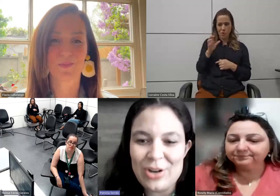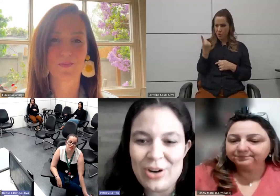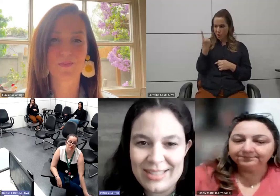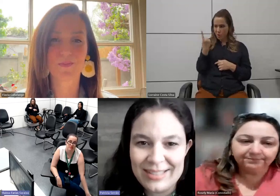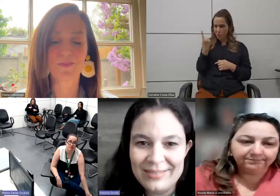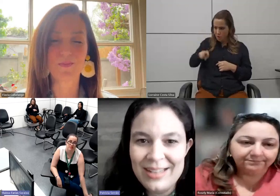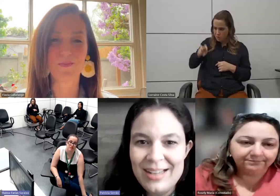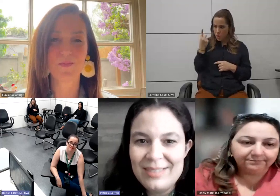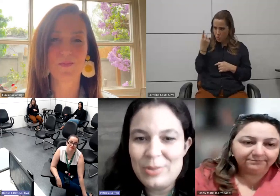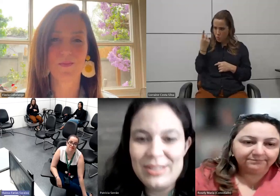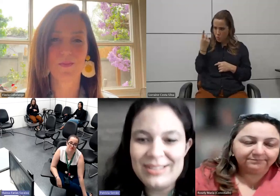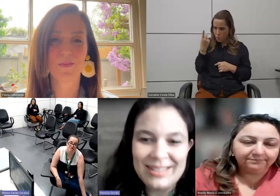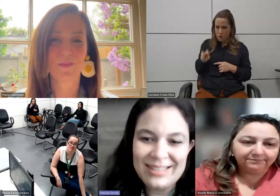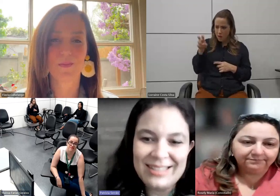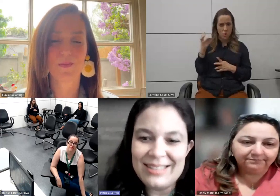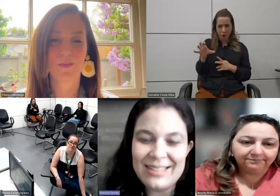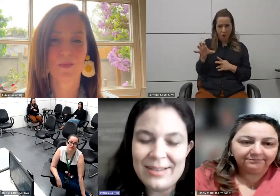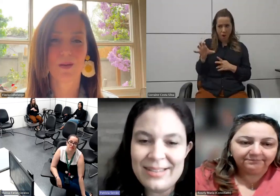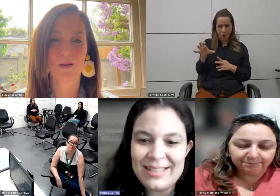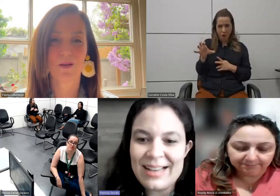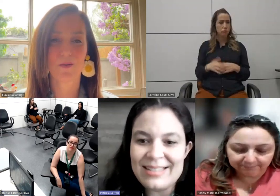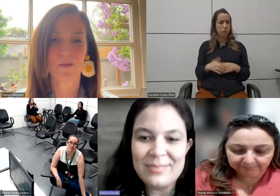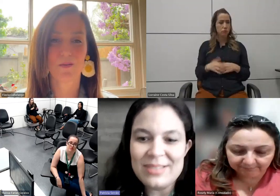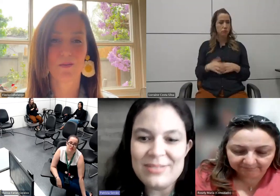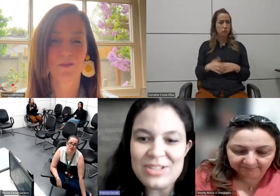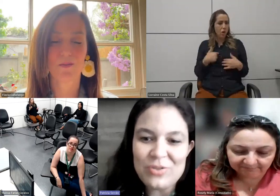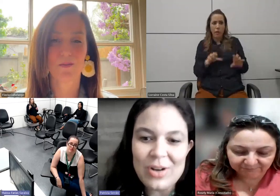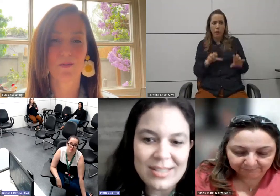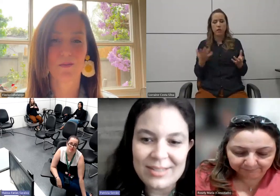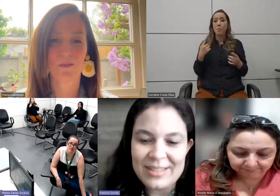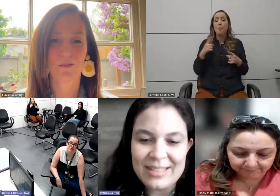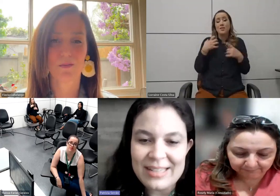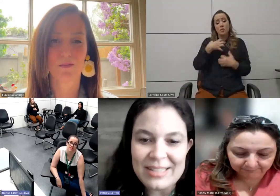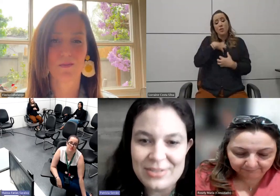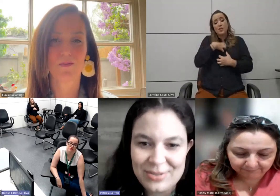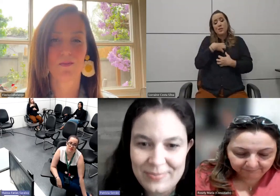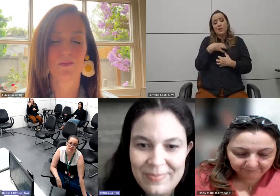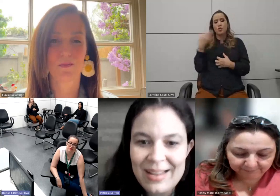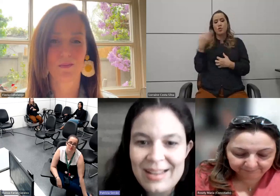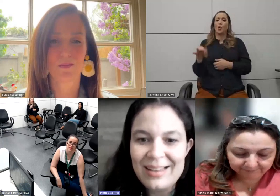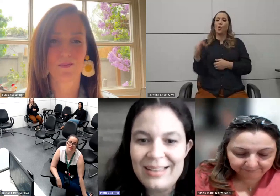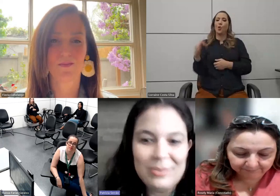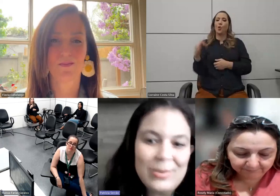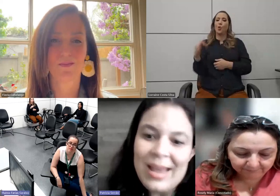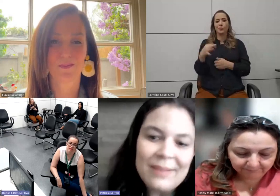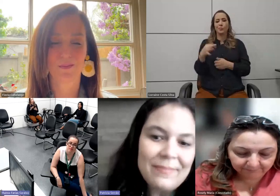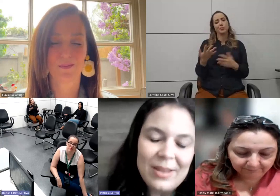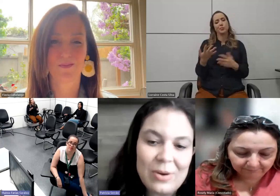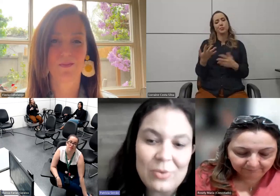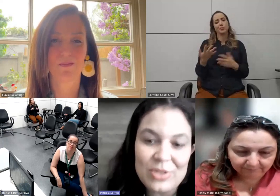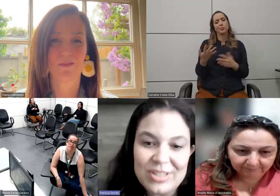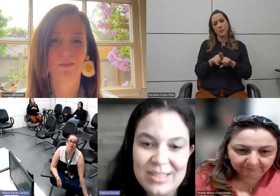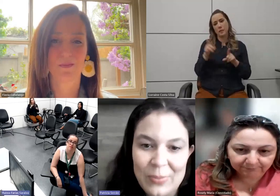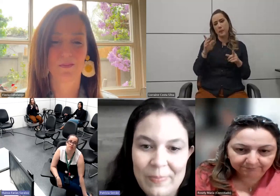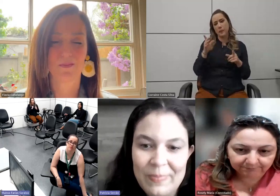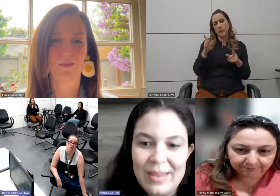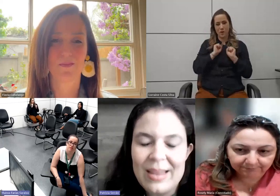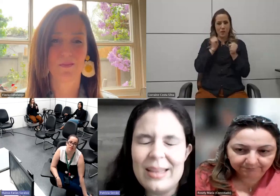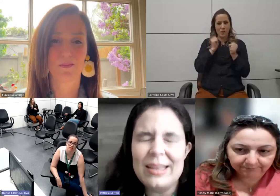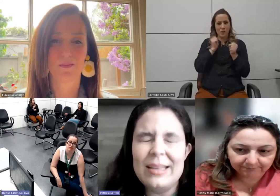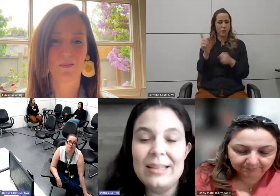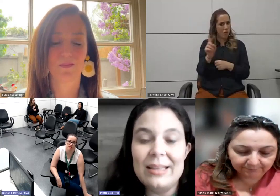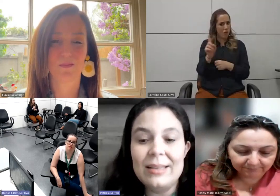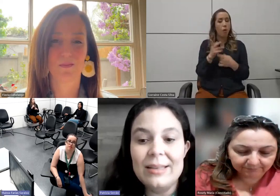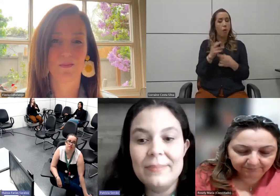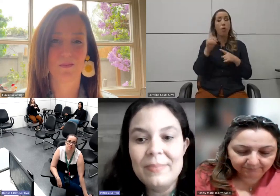escada, olha que coisa horrorosa. por isso, se é assim que você não se esforça, não faz exercício. E não é, é uma condição.